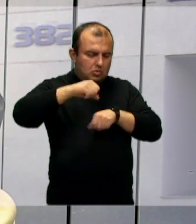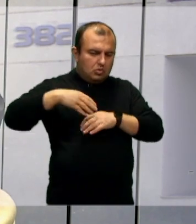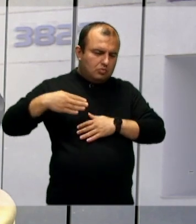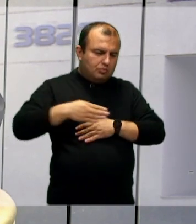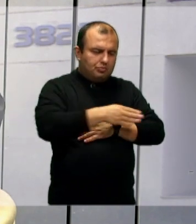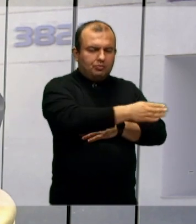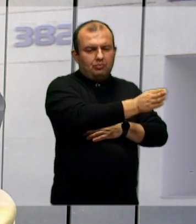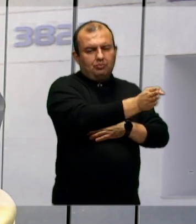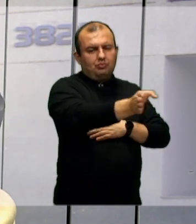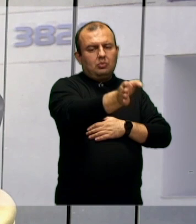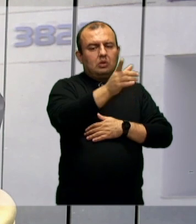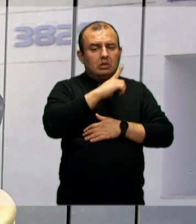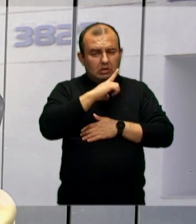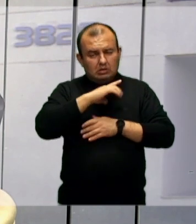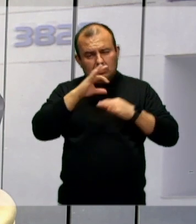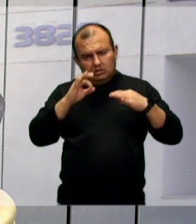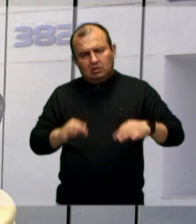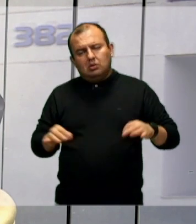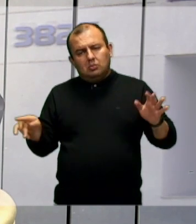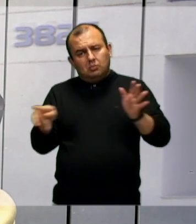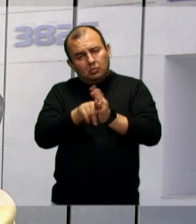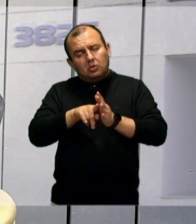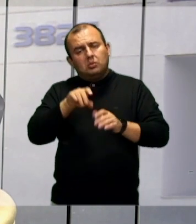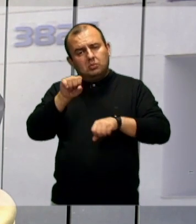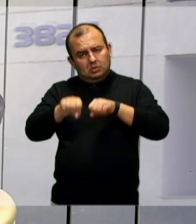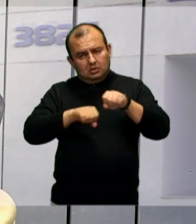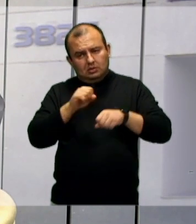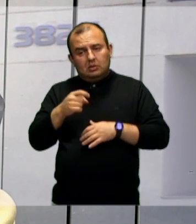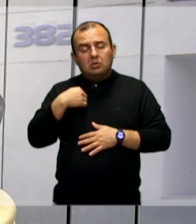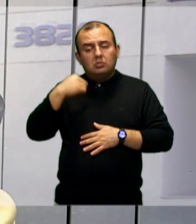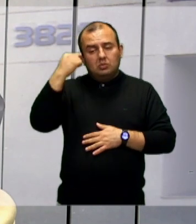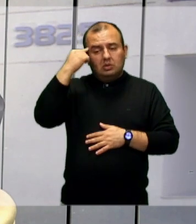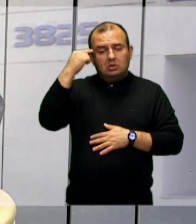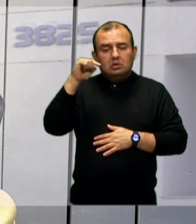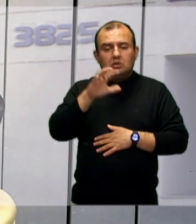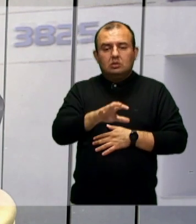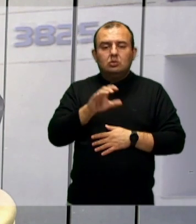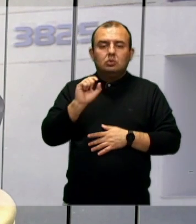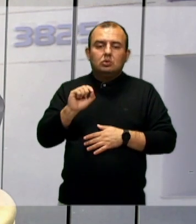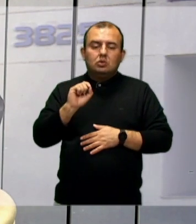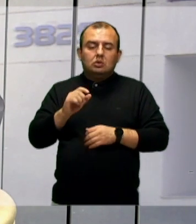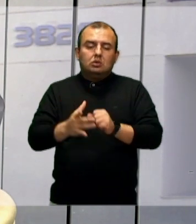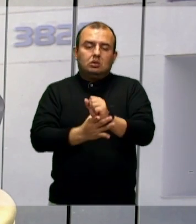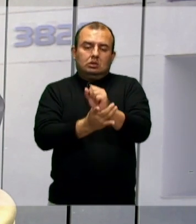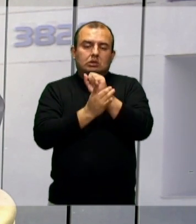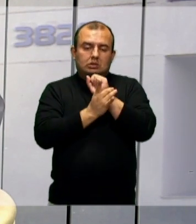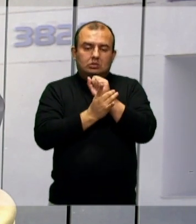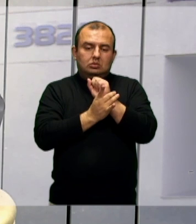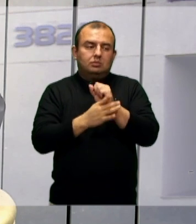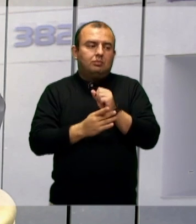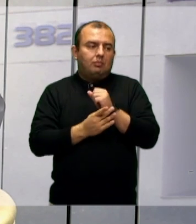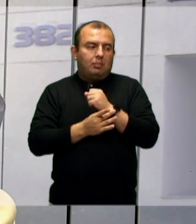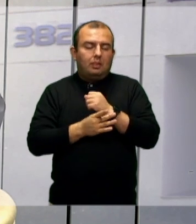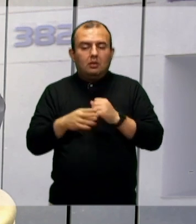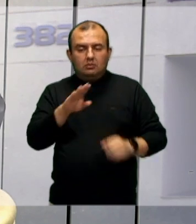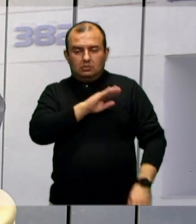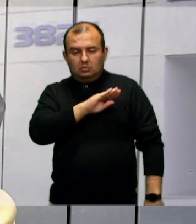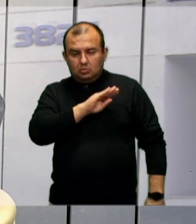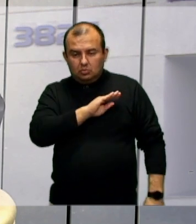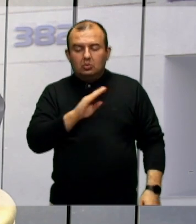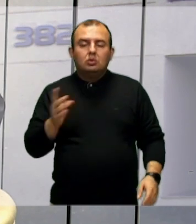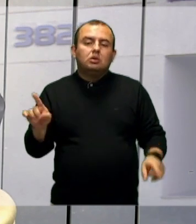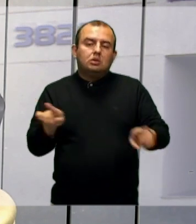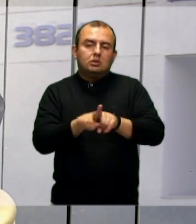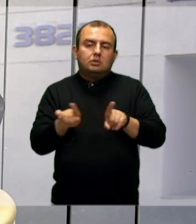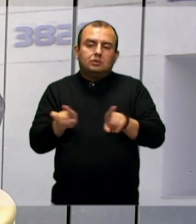na nossa rua da escola. No eu pensar nisso, eu pensei pela segurança dos meus colegas, porque muitos não